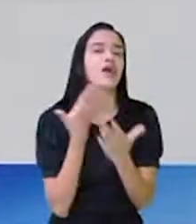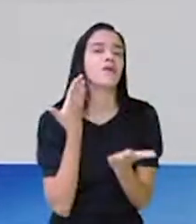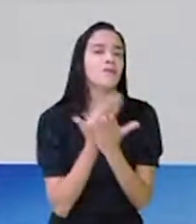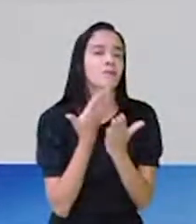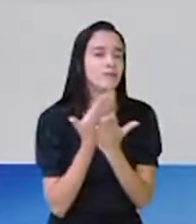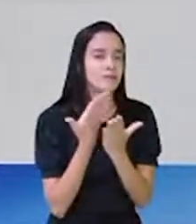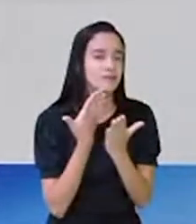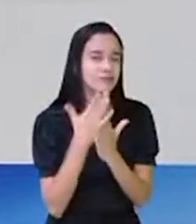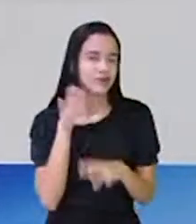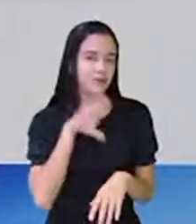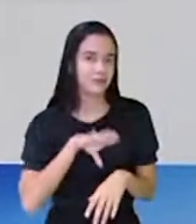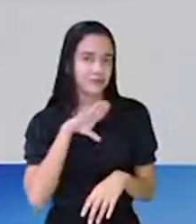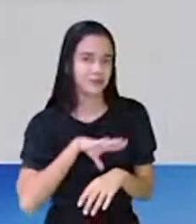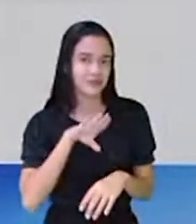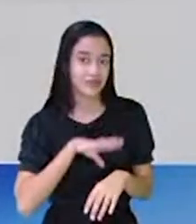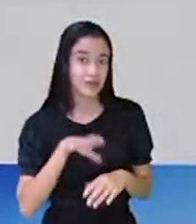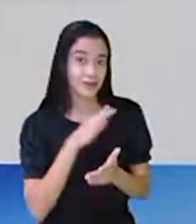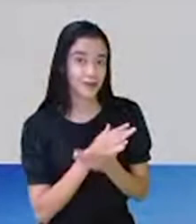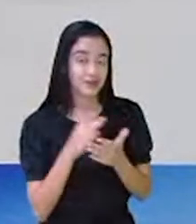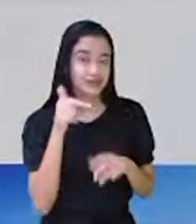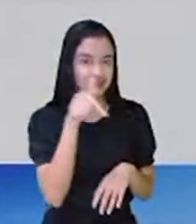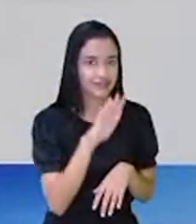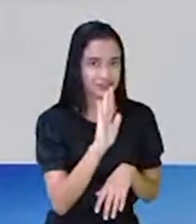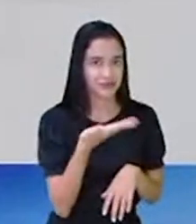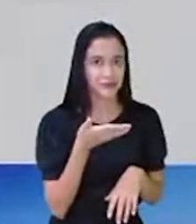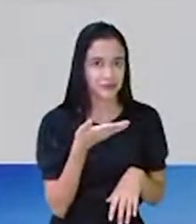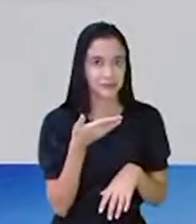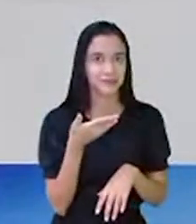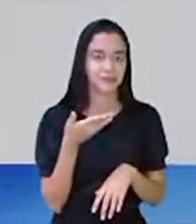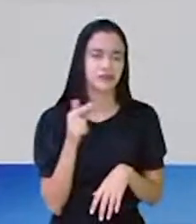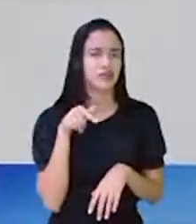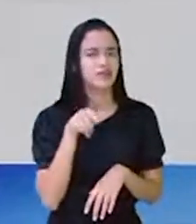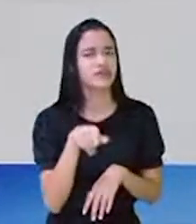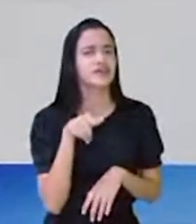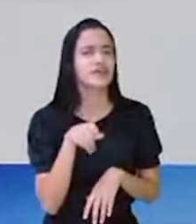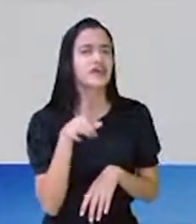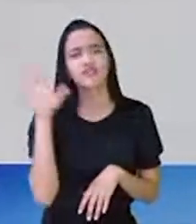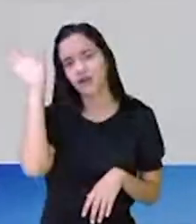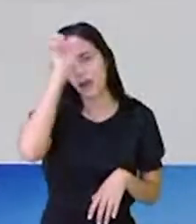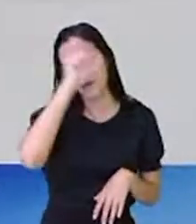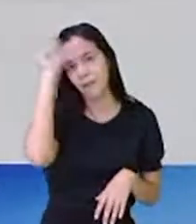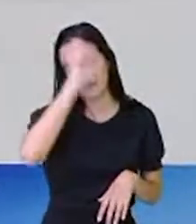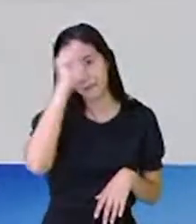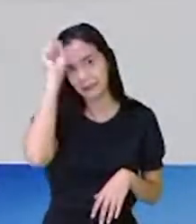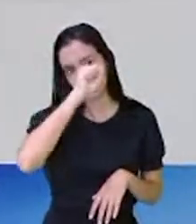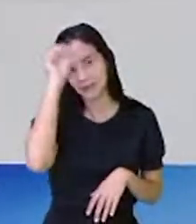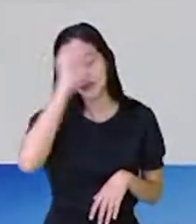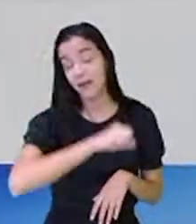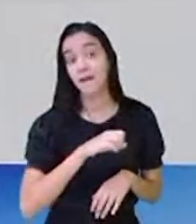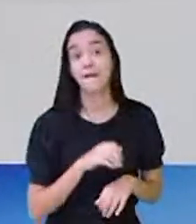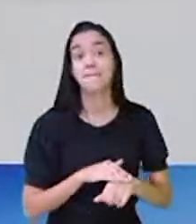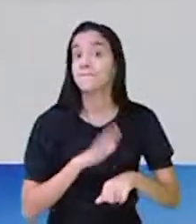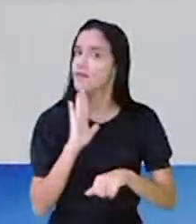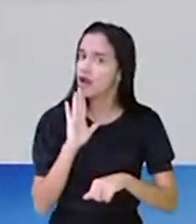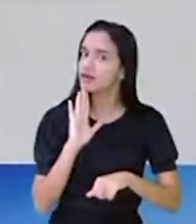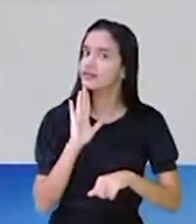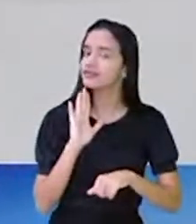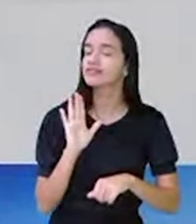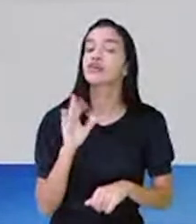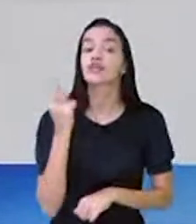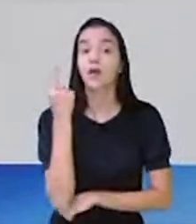portuguesa que começa às 7h30 da manhã, vocês vão aprender muito mais, viu?